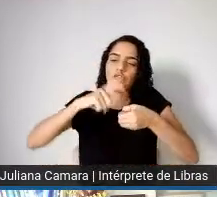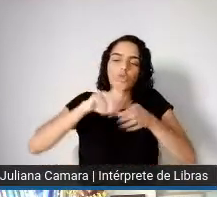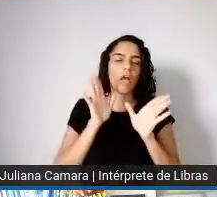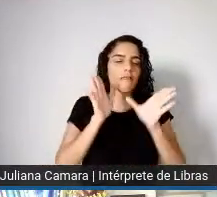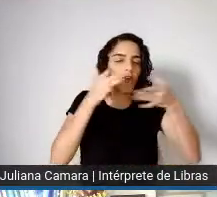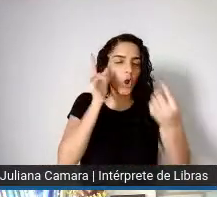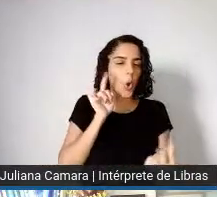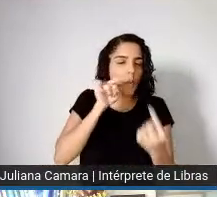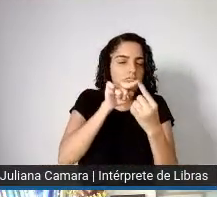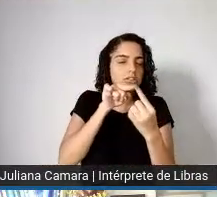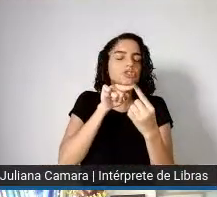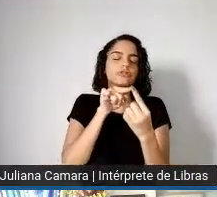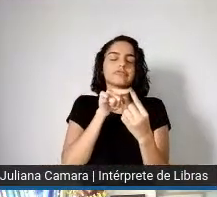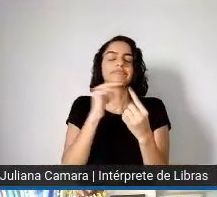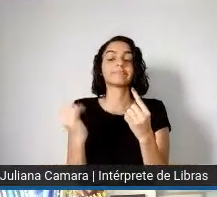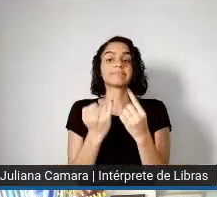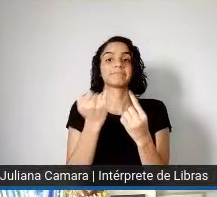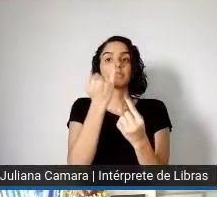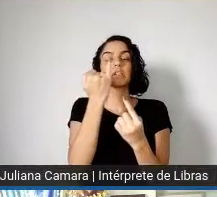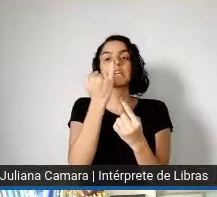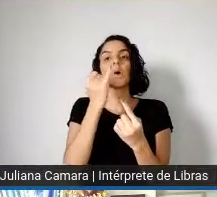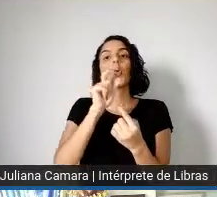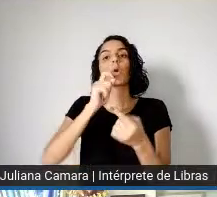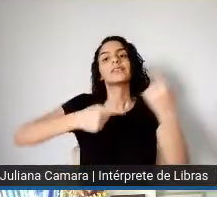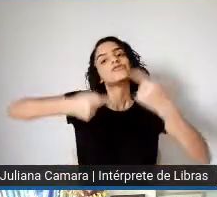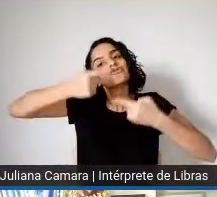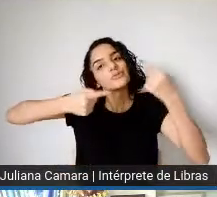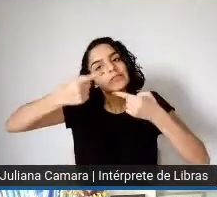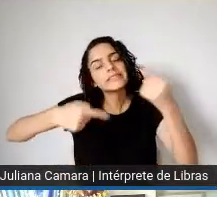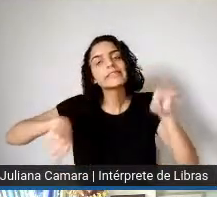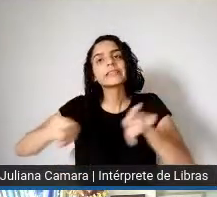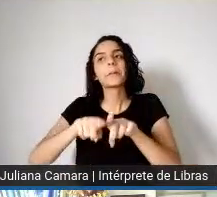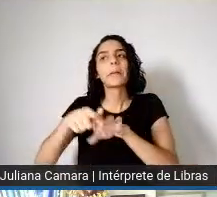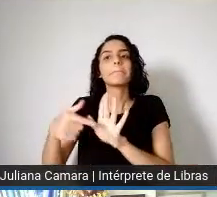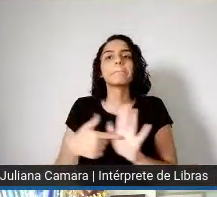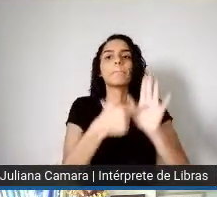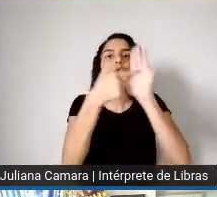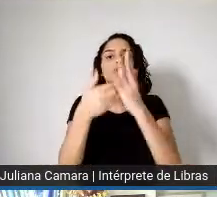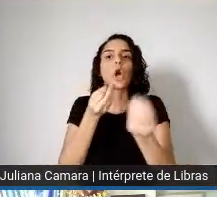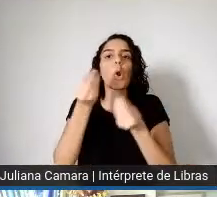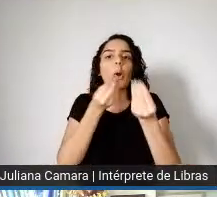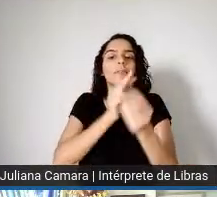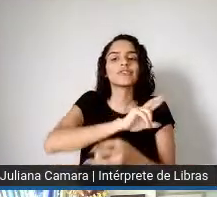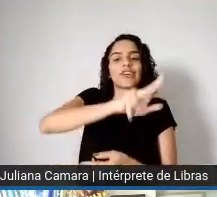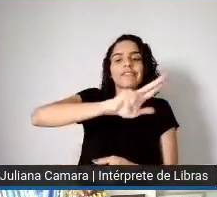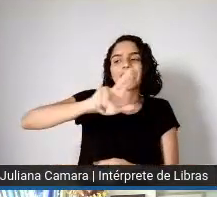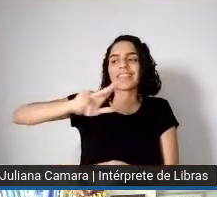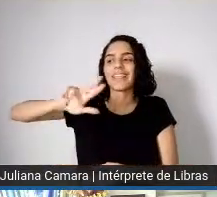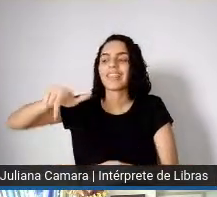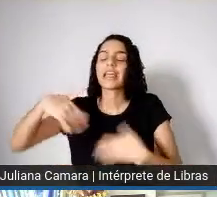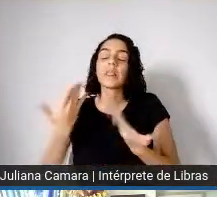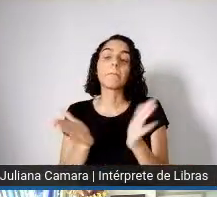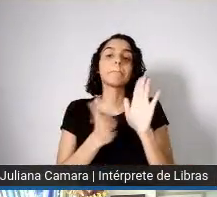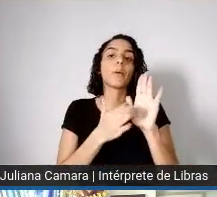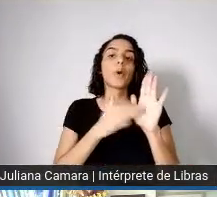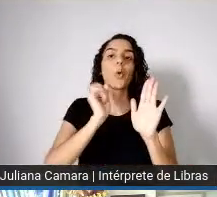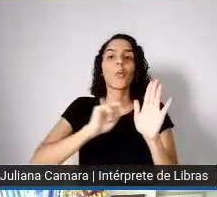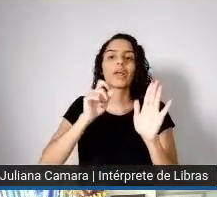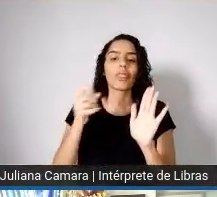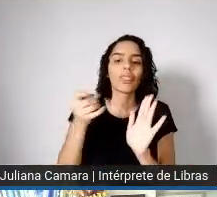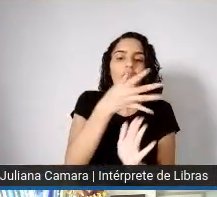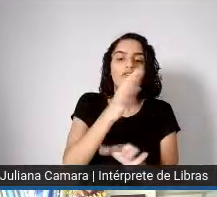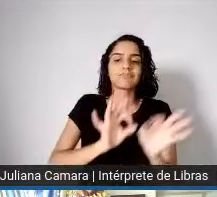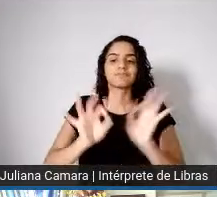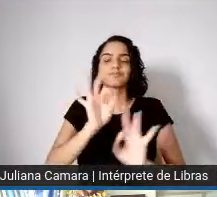à sua relevância de discutir, de divergir, de ter diversidade para propor um novo projeto